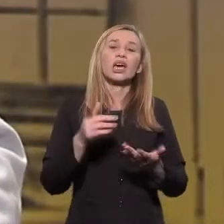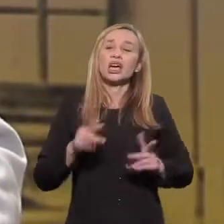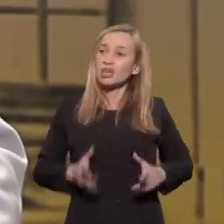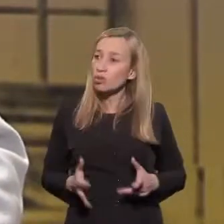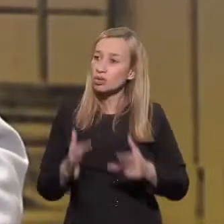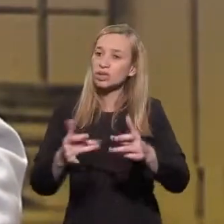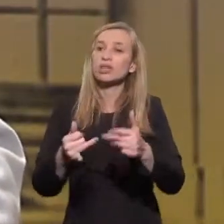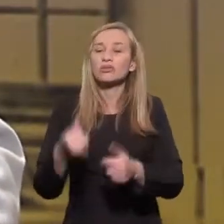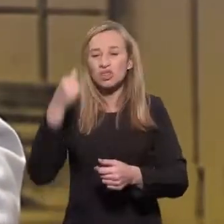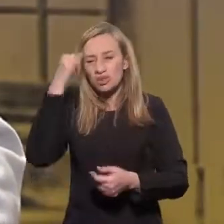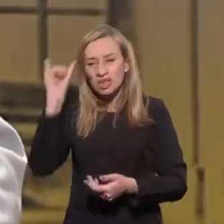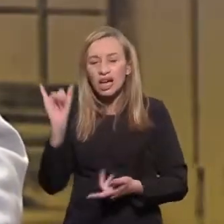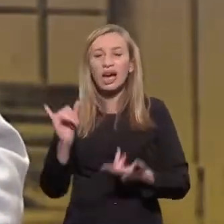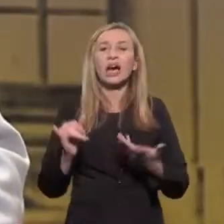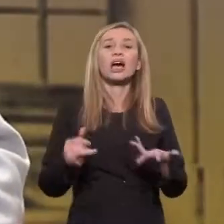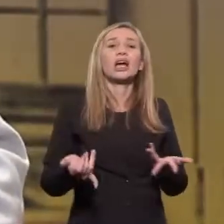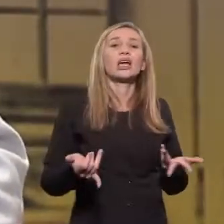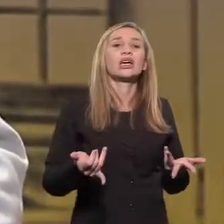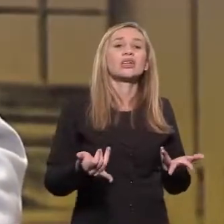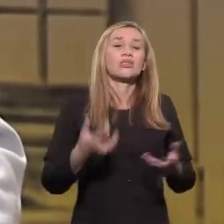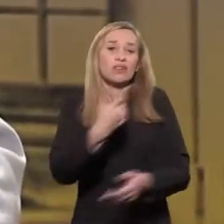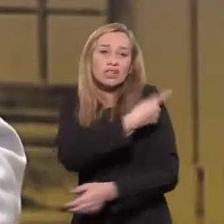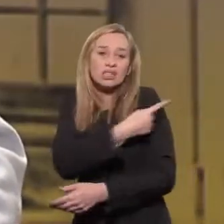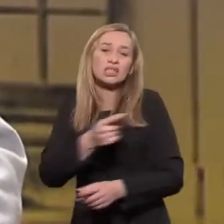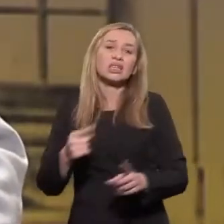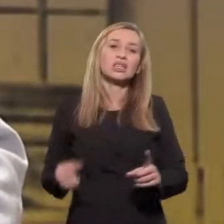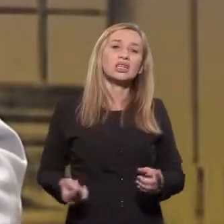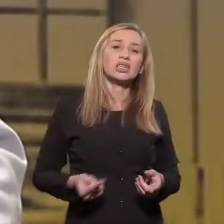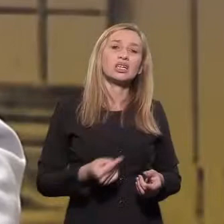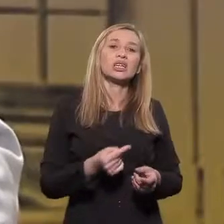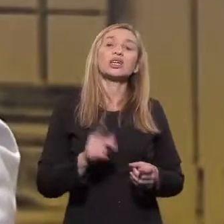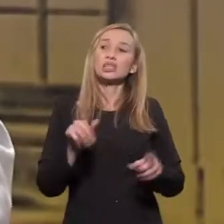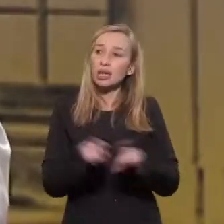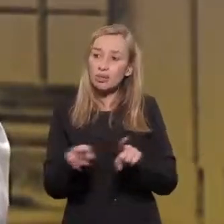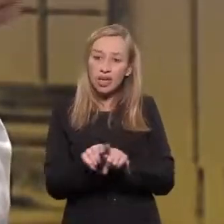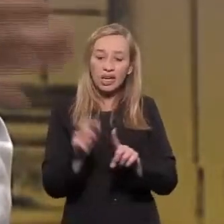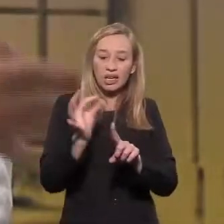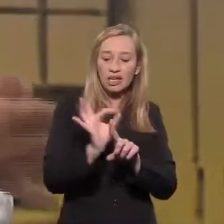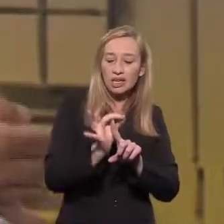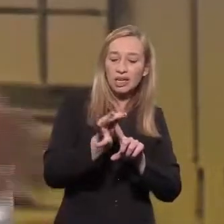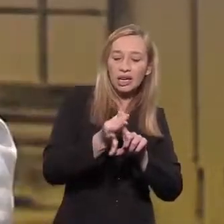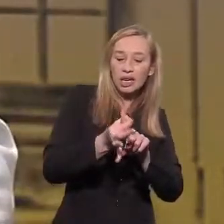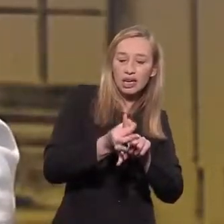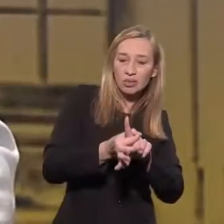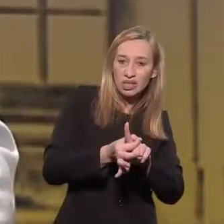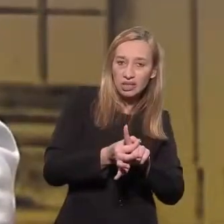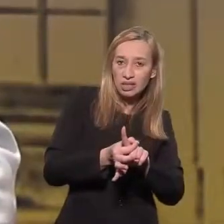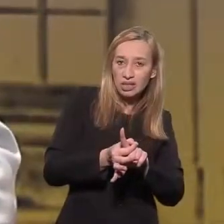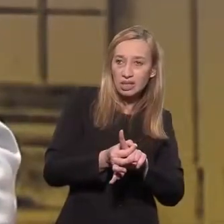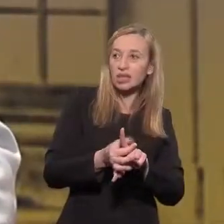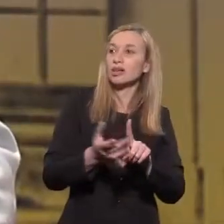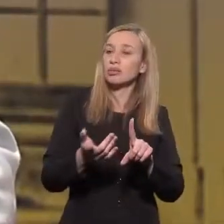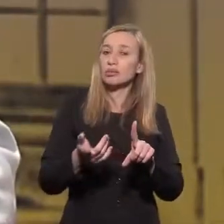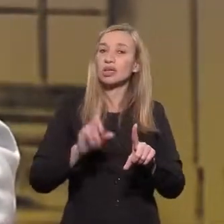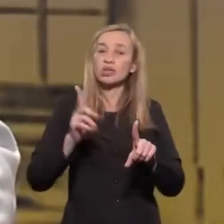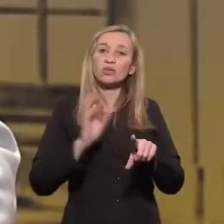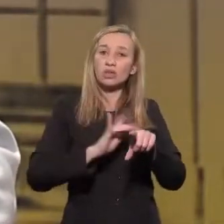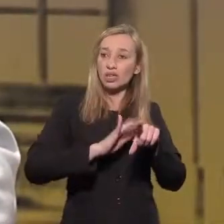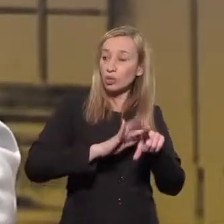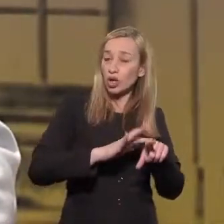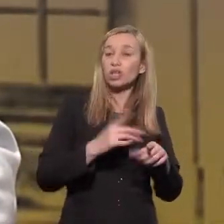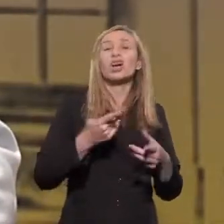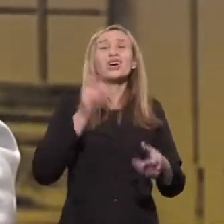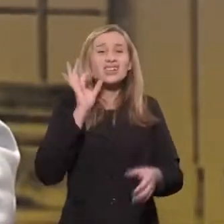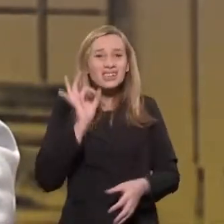de detecção precoce de câncer, é a vacinação, promoção do leitamento materno, as camisinhas para a prevenção das DSTs, nesses